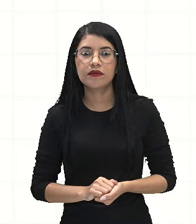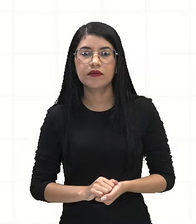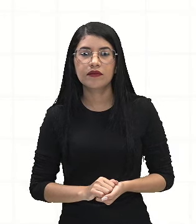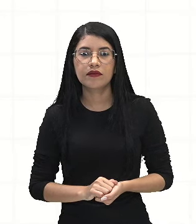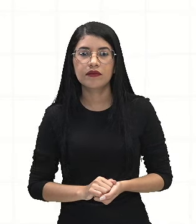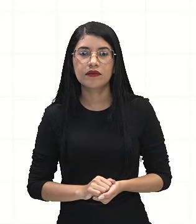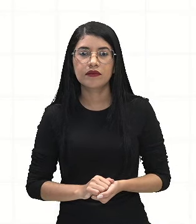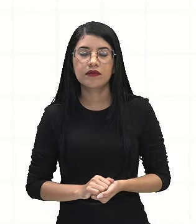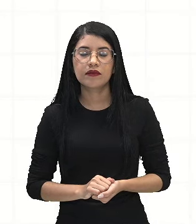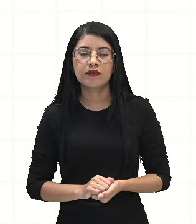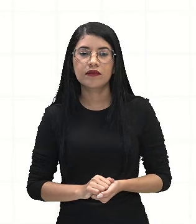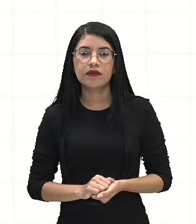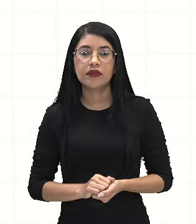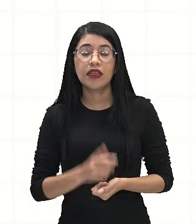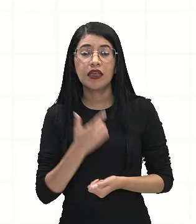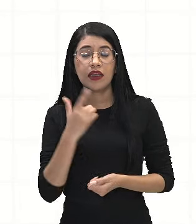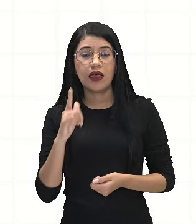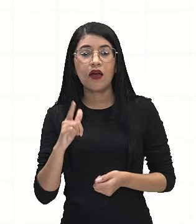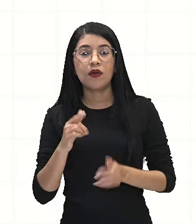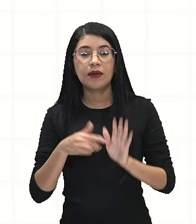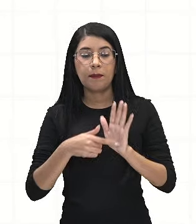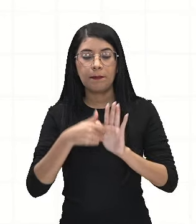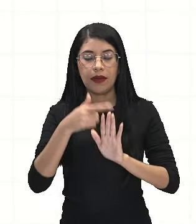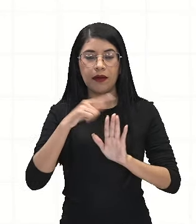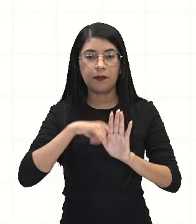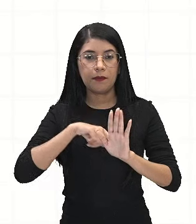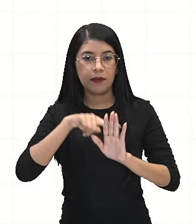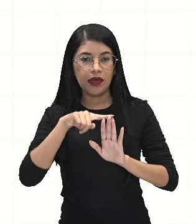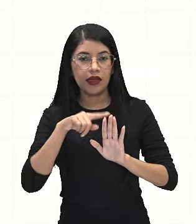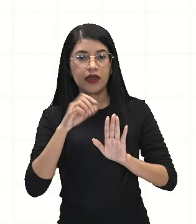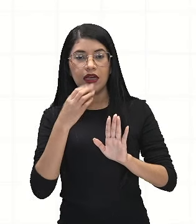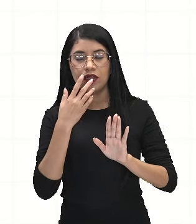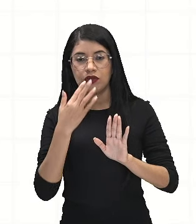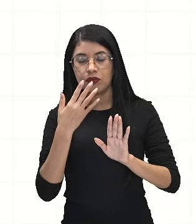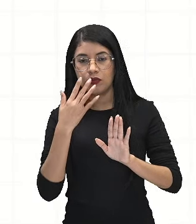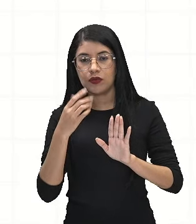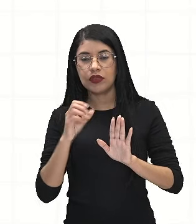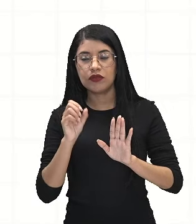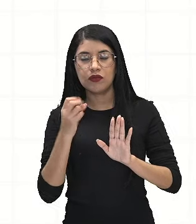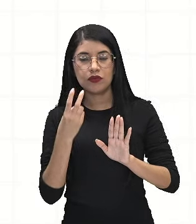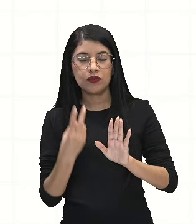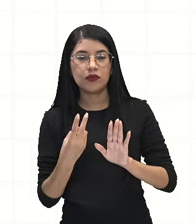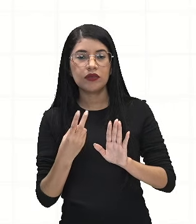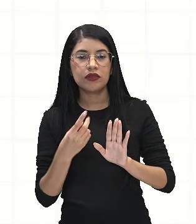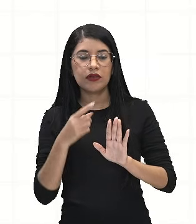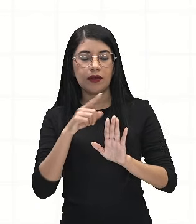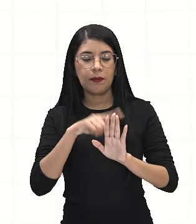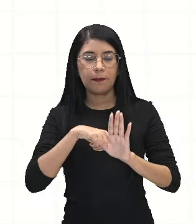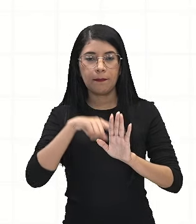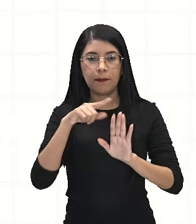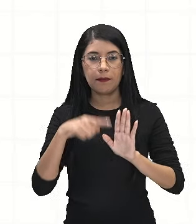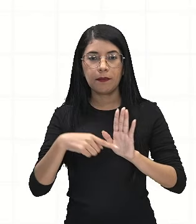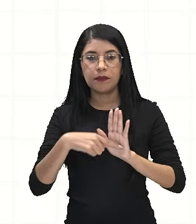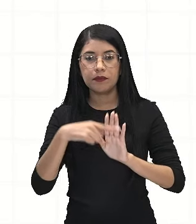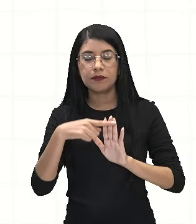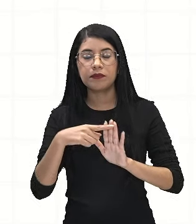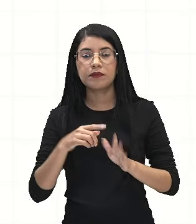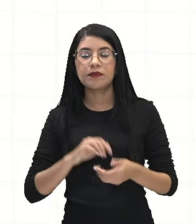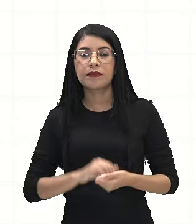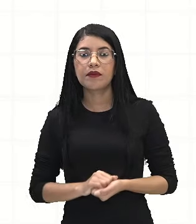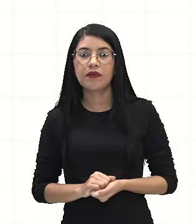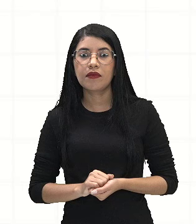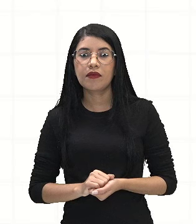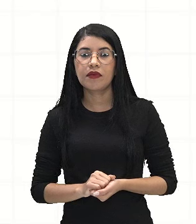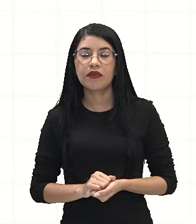Né? E a outra carta, eu posso... Vou pintar assim, Mas é metade, metade. Só que toda a face dela, né?